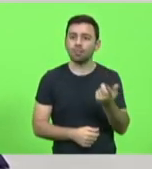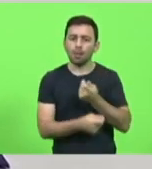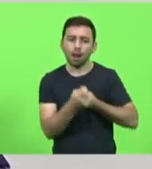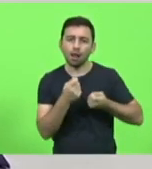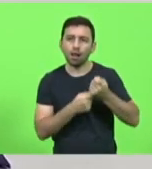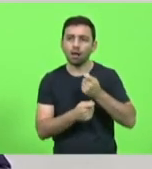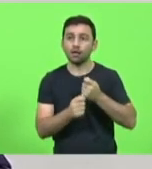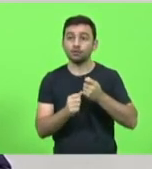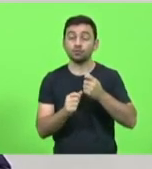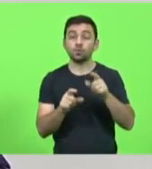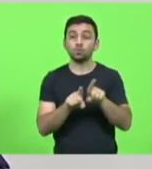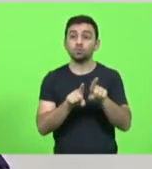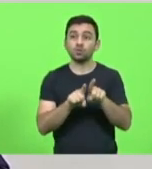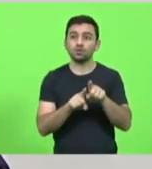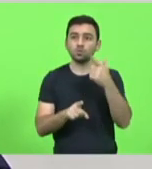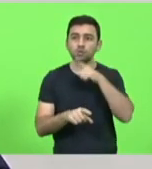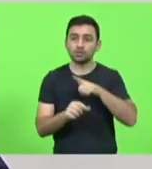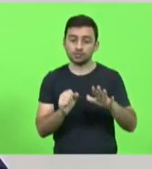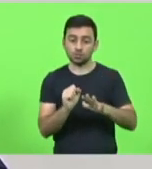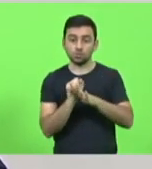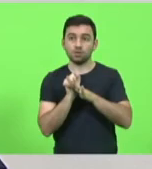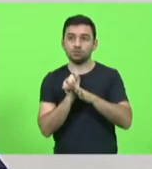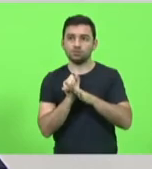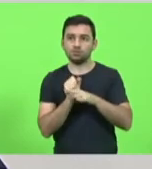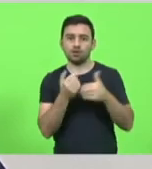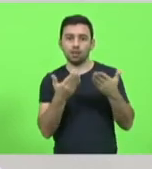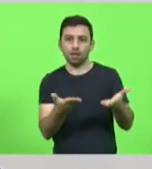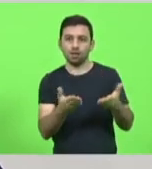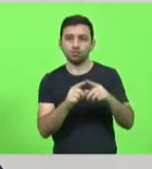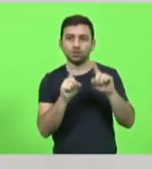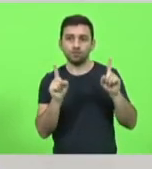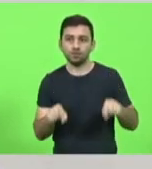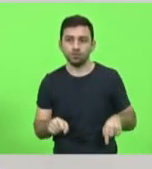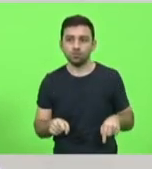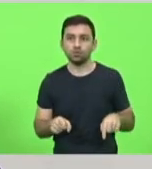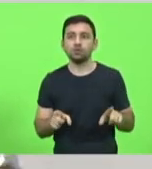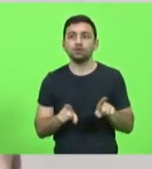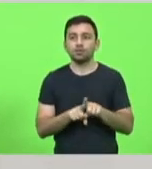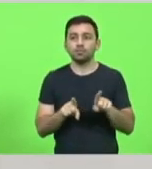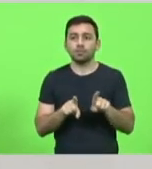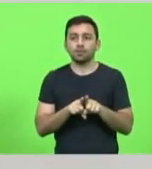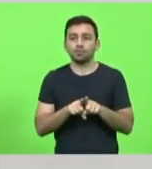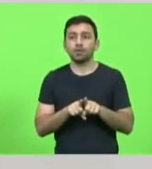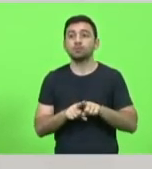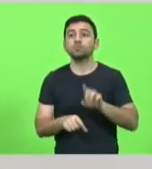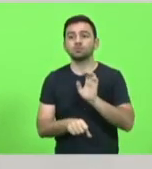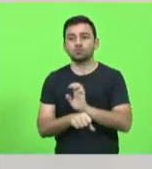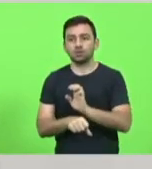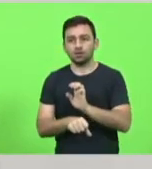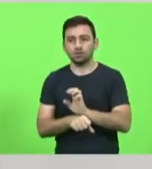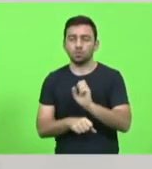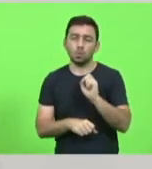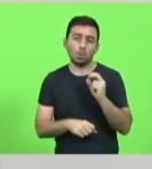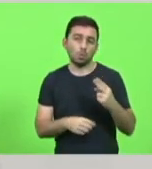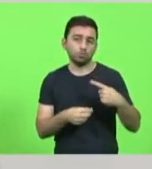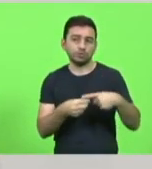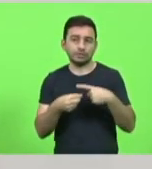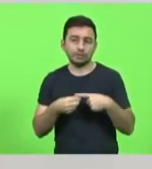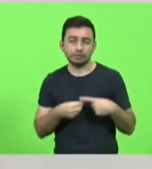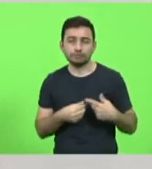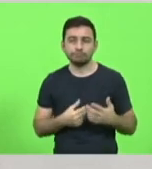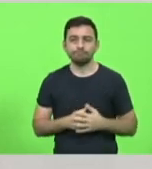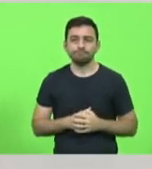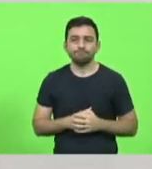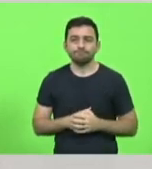segurança tanto para o servidor quanto para o próprio Estado ou município quando for o caso.